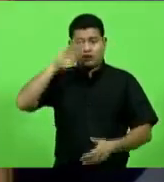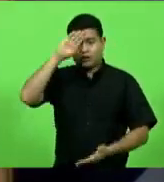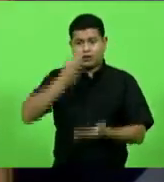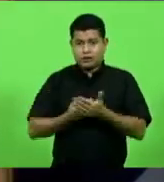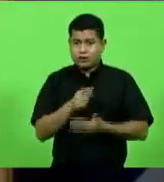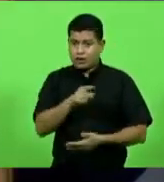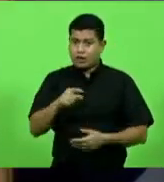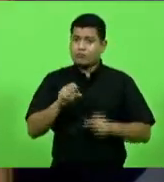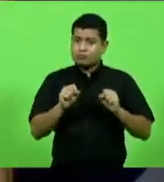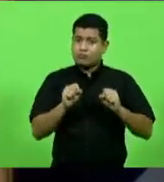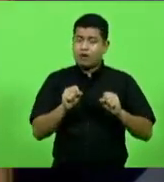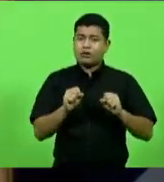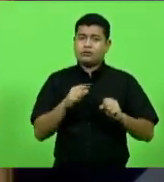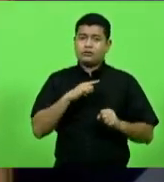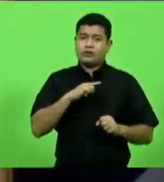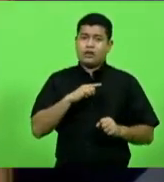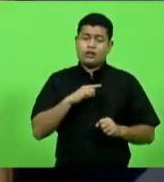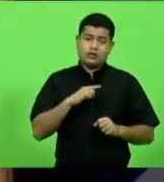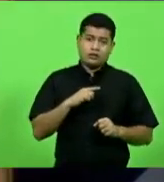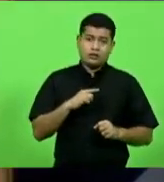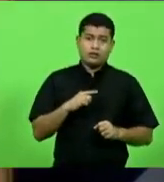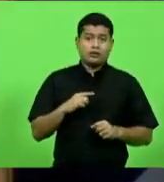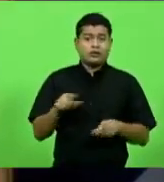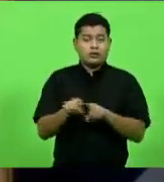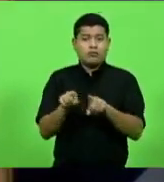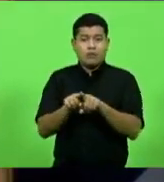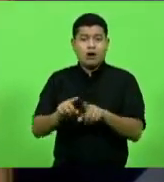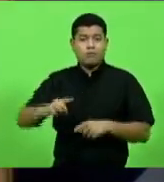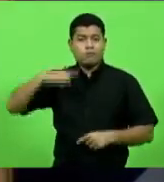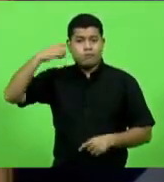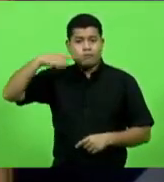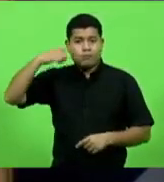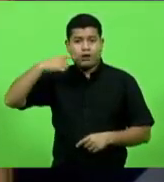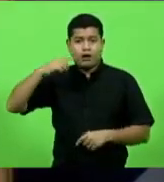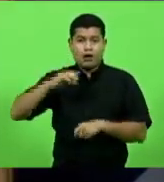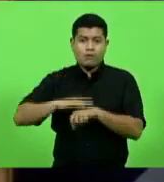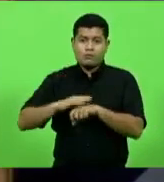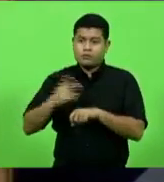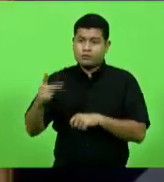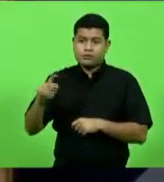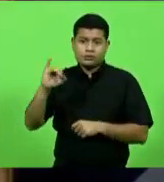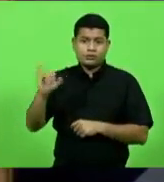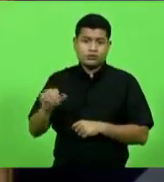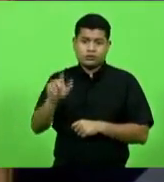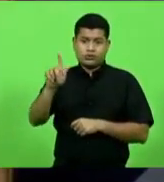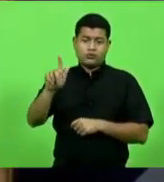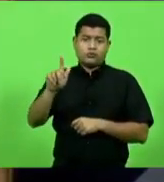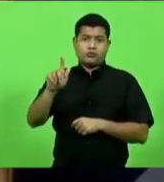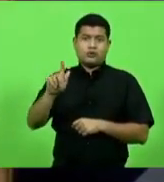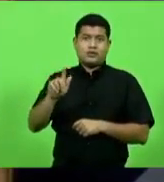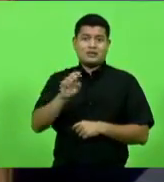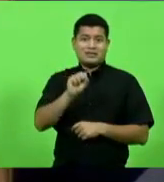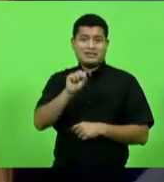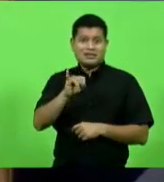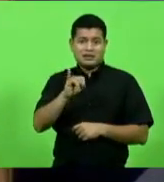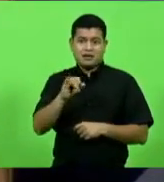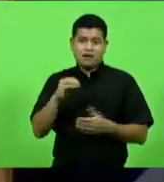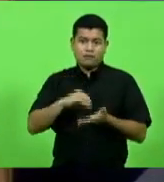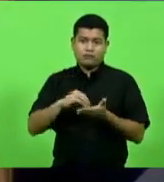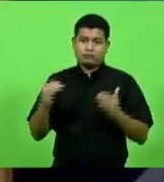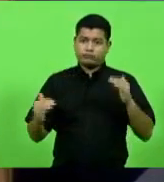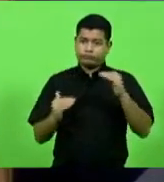advogados do deputado Júlio não tiverem concordância com uma